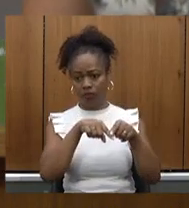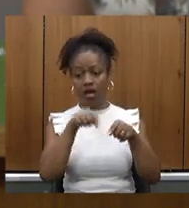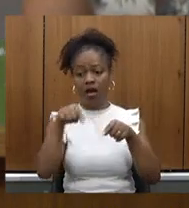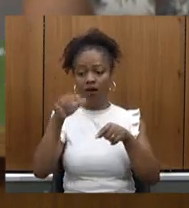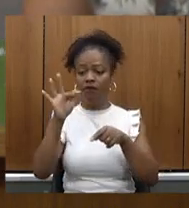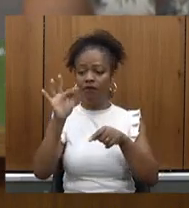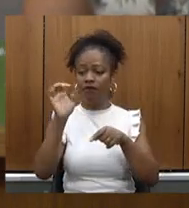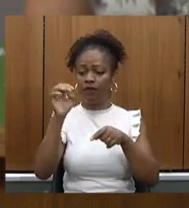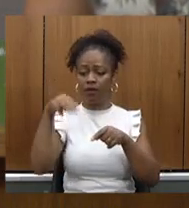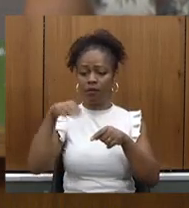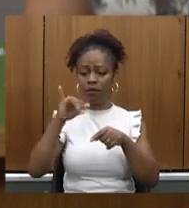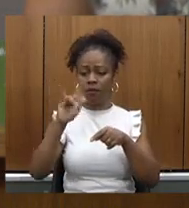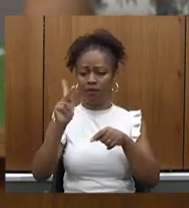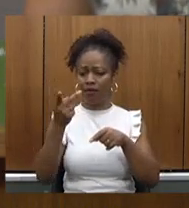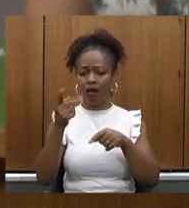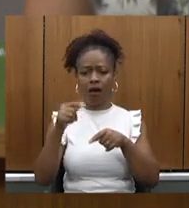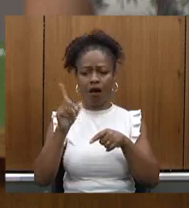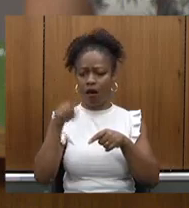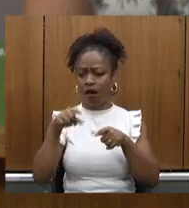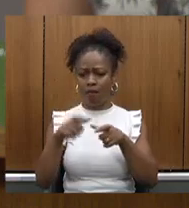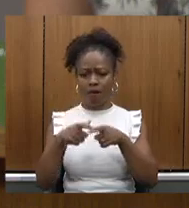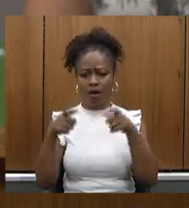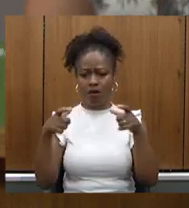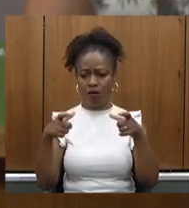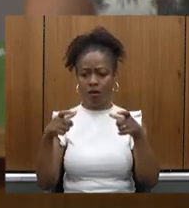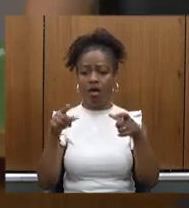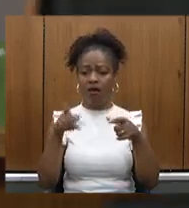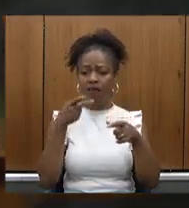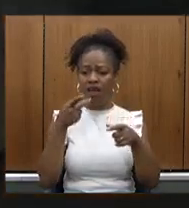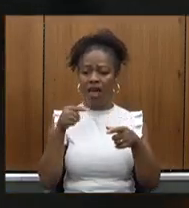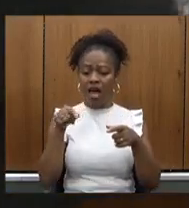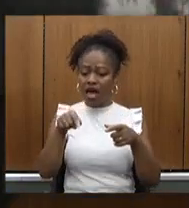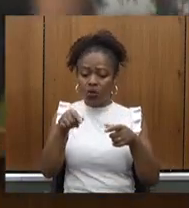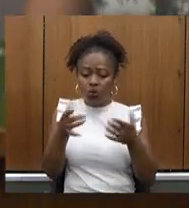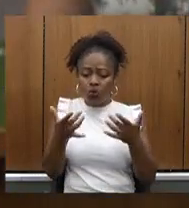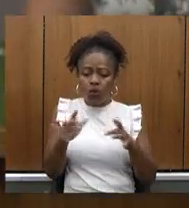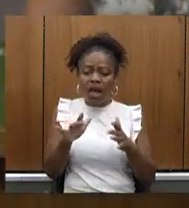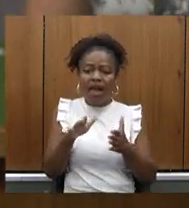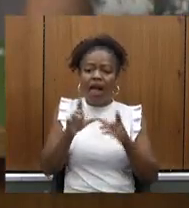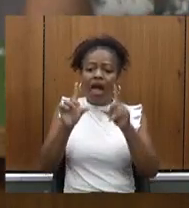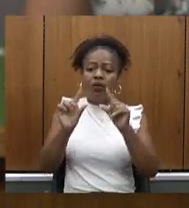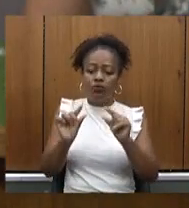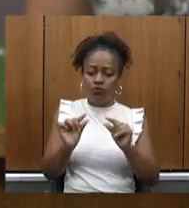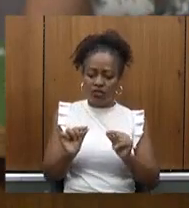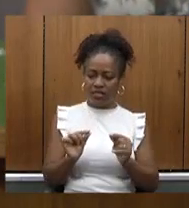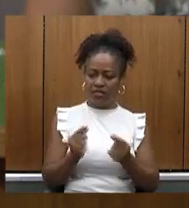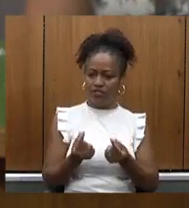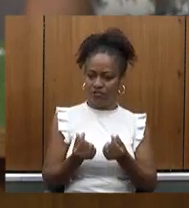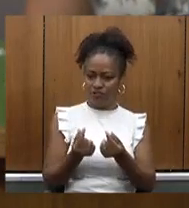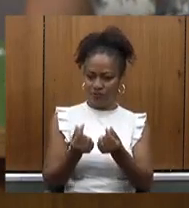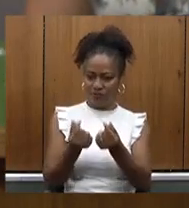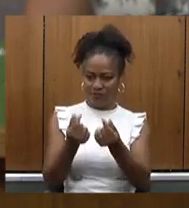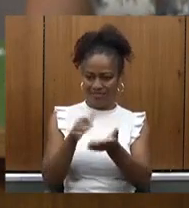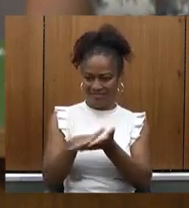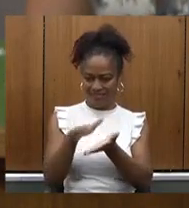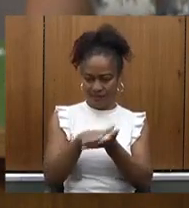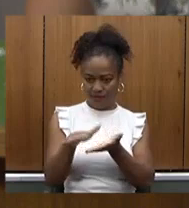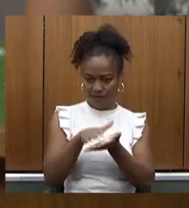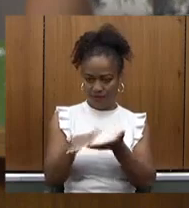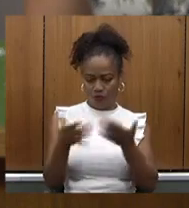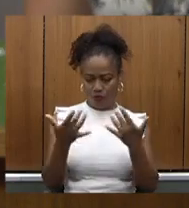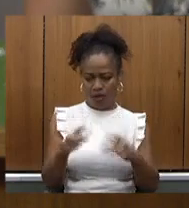OES a gente não quer reduzir reduzir despesa com a FEMIG todos os servidores vinculados a